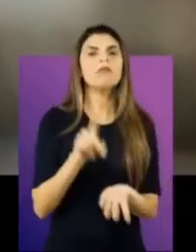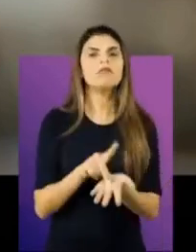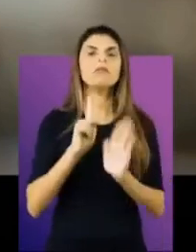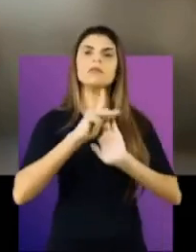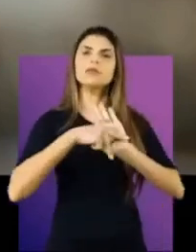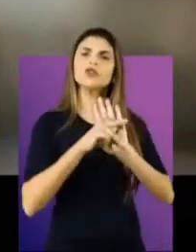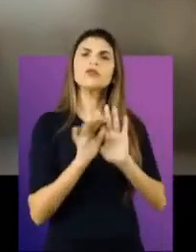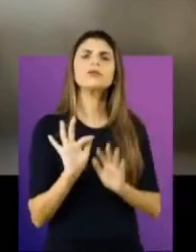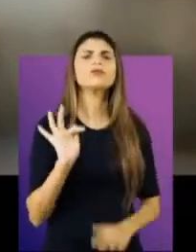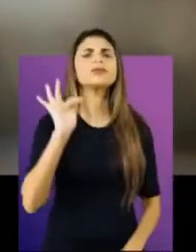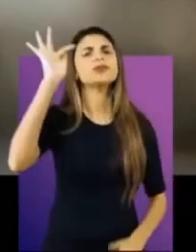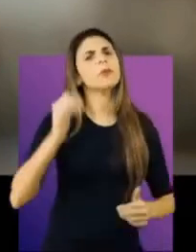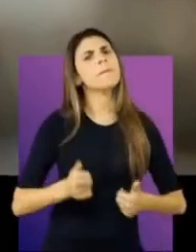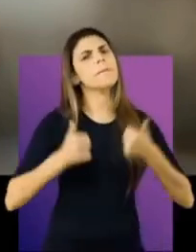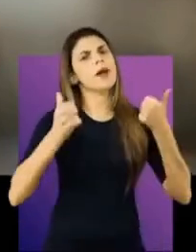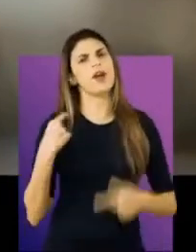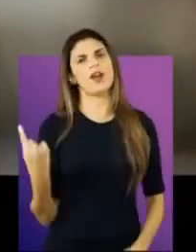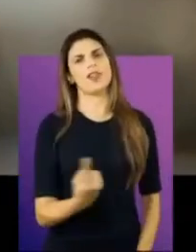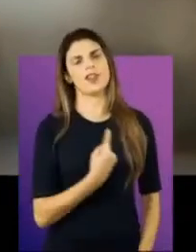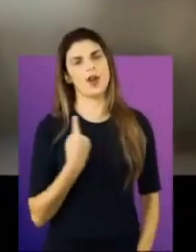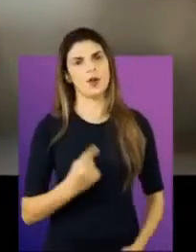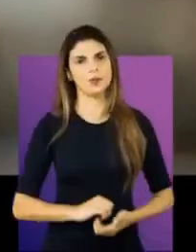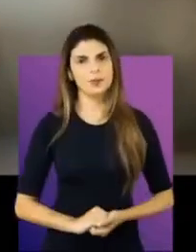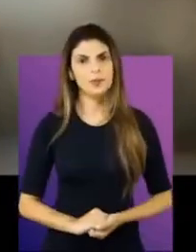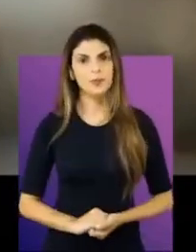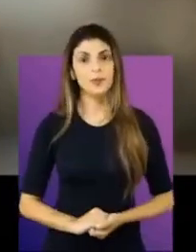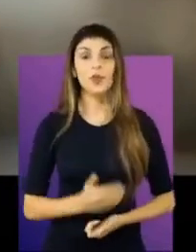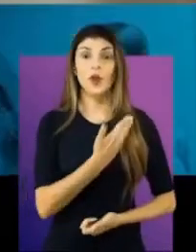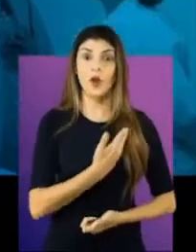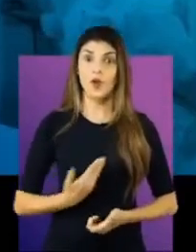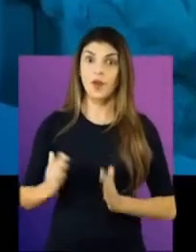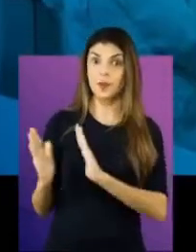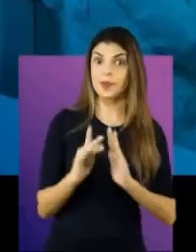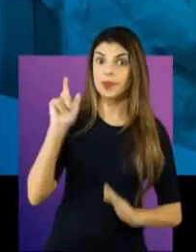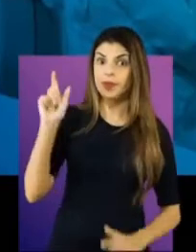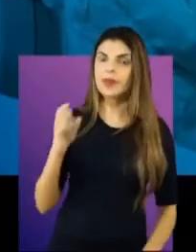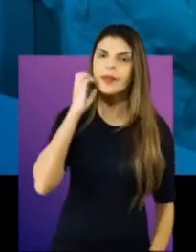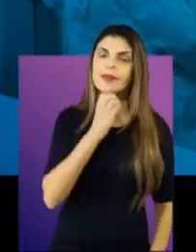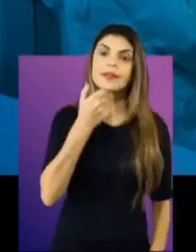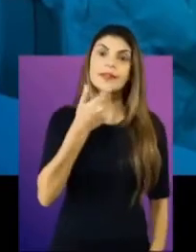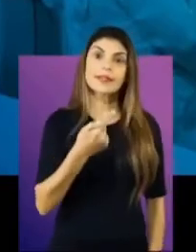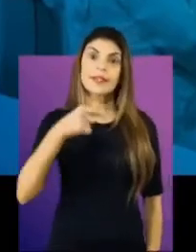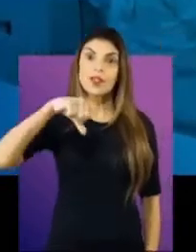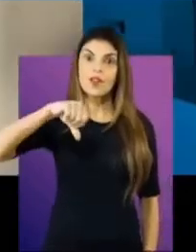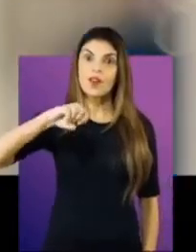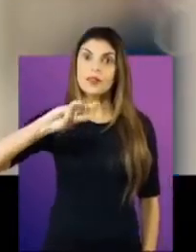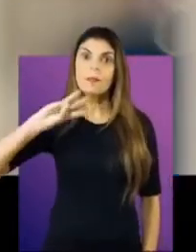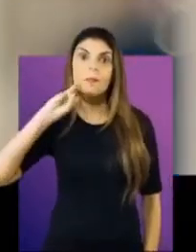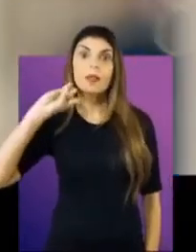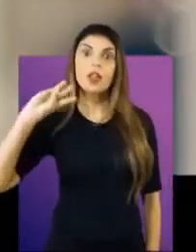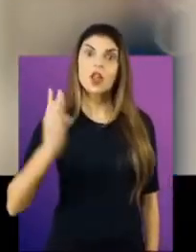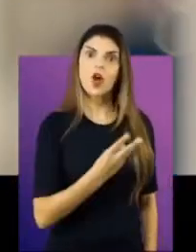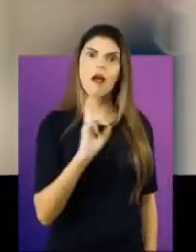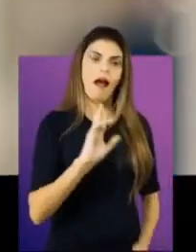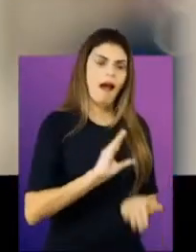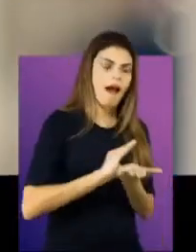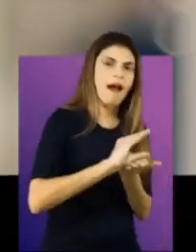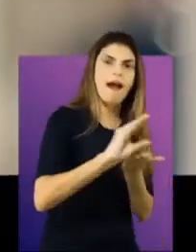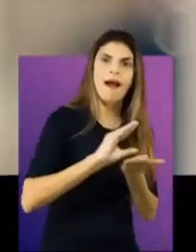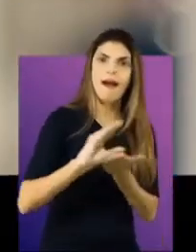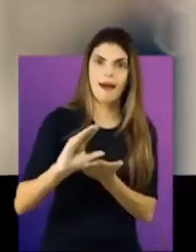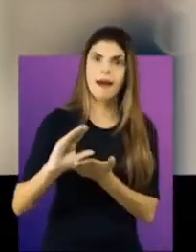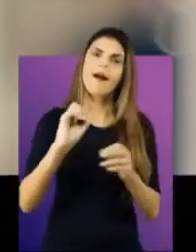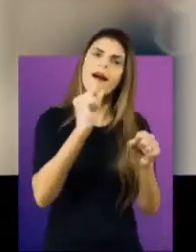não vou perder, porque esse é o caminho para um futuro melhor para nós todos. No governo Cláudio Castro, 790